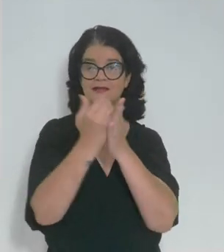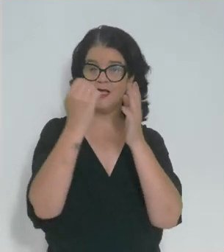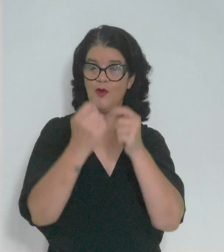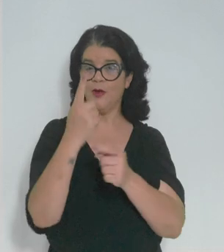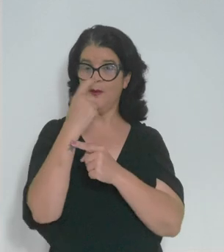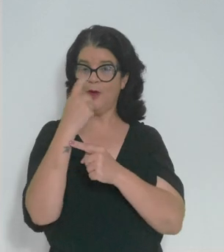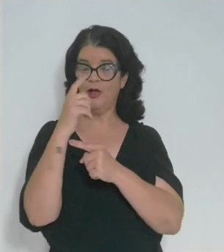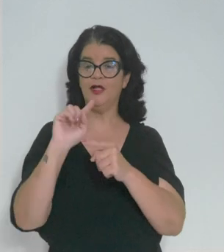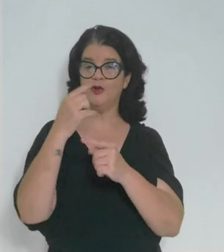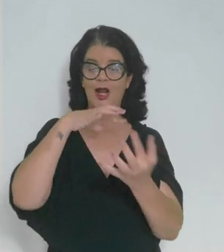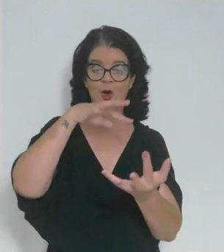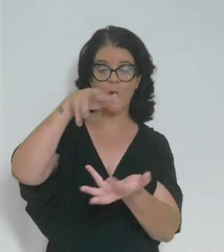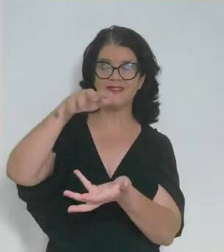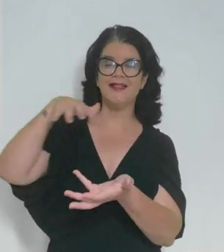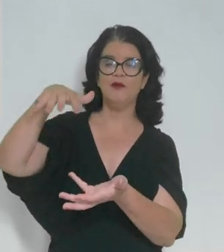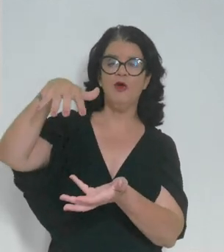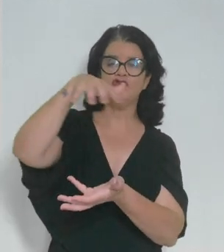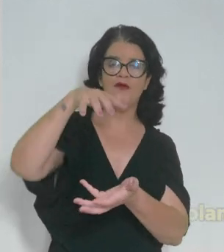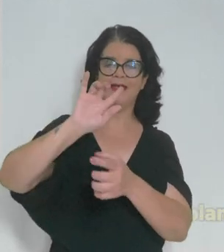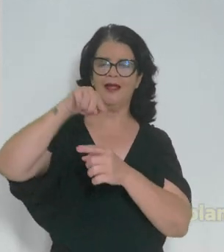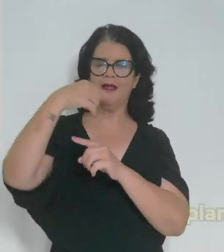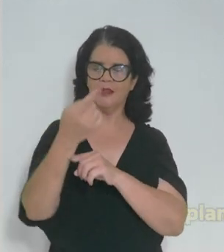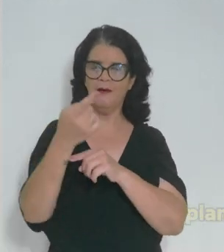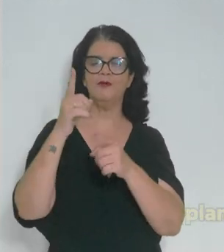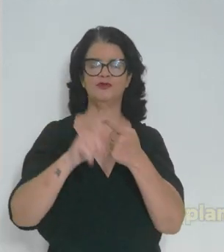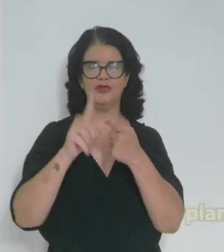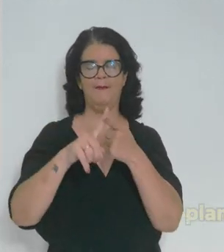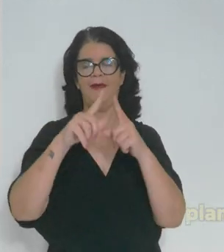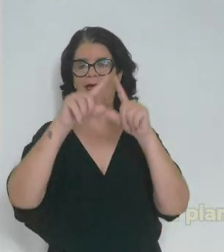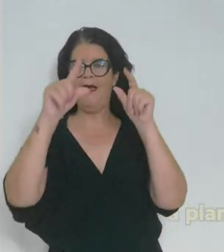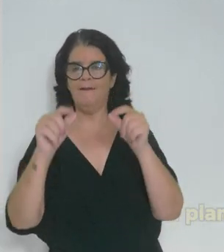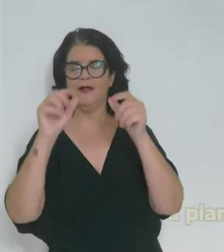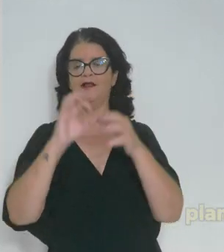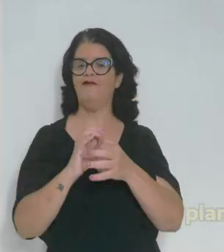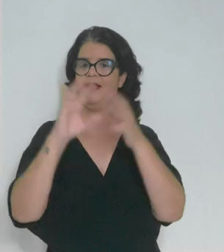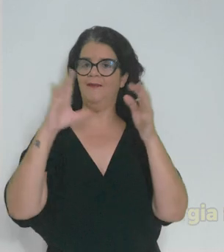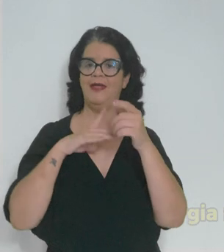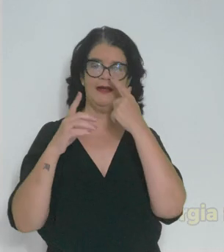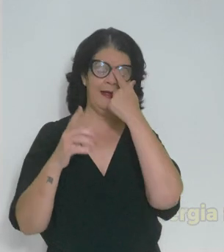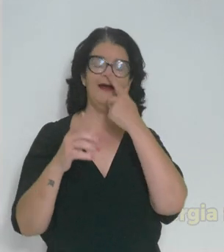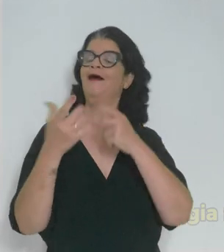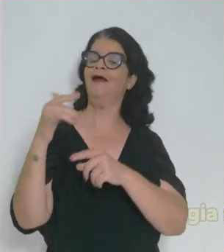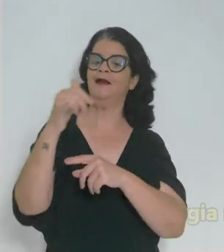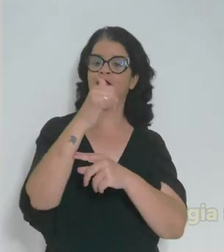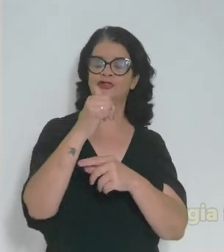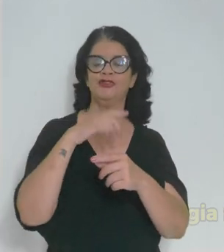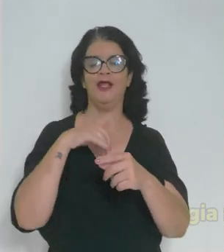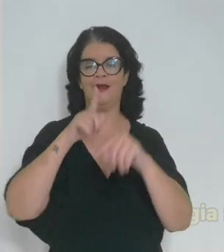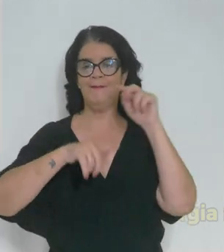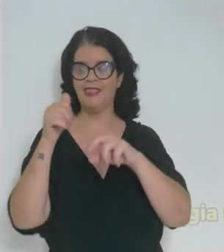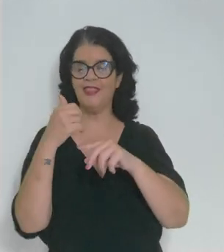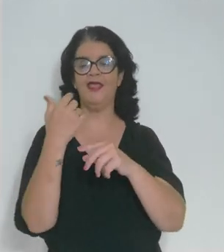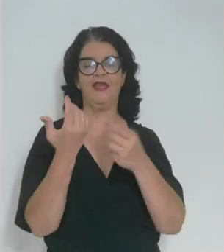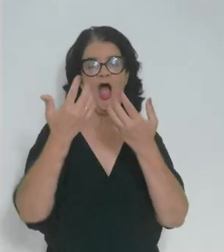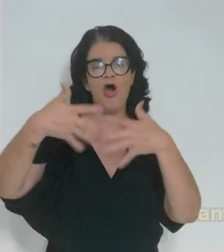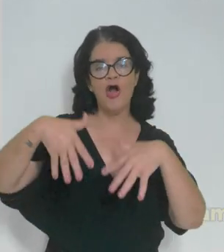nossa atmosfera. E depois, pessoal, a planta vai liberar aí glicose, né? Energia na forma da matéria